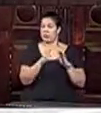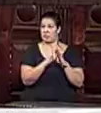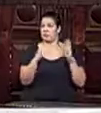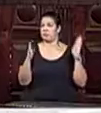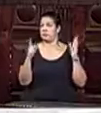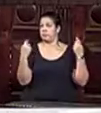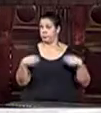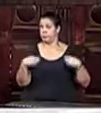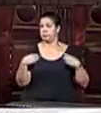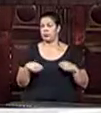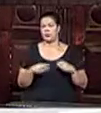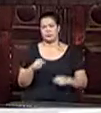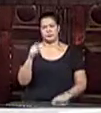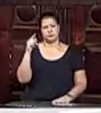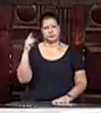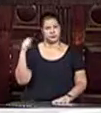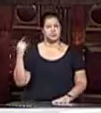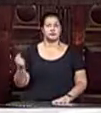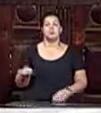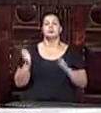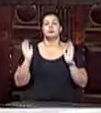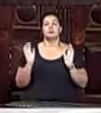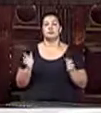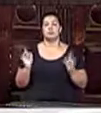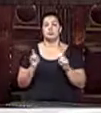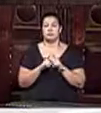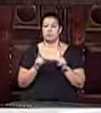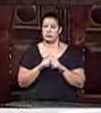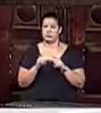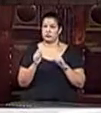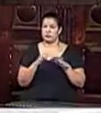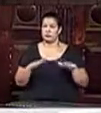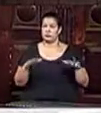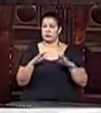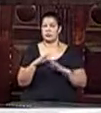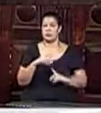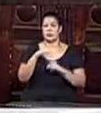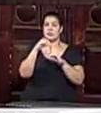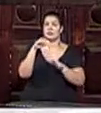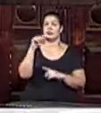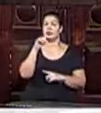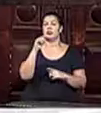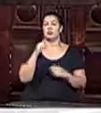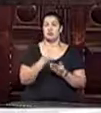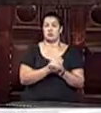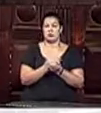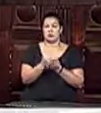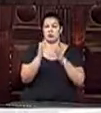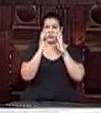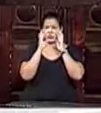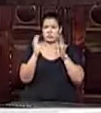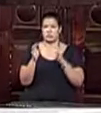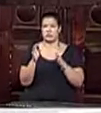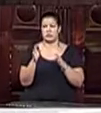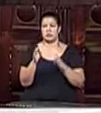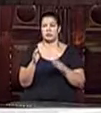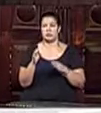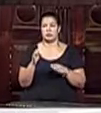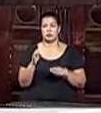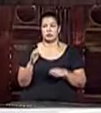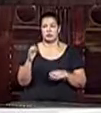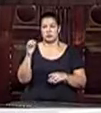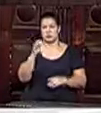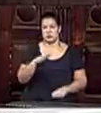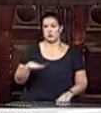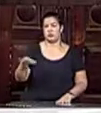área de 1.200 metros quadrados, que representaria o atendimento inicialmente previsto de alta complexidade para a